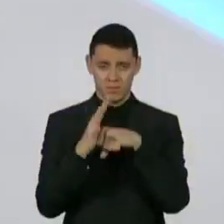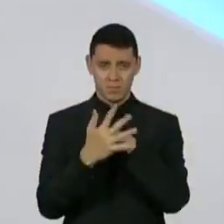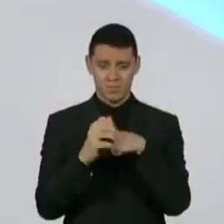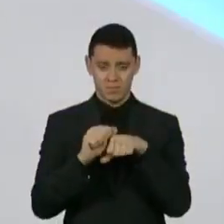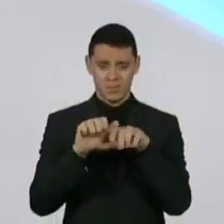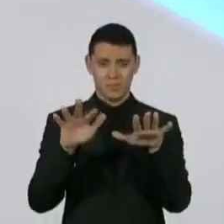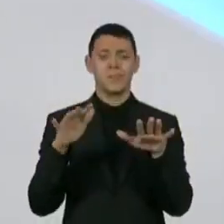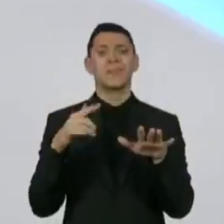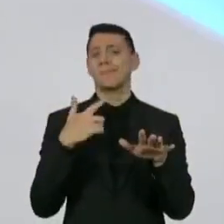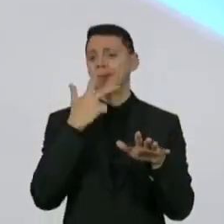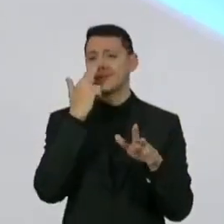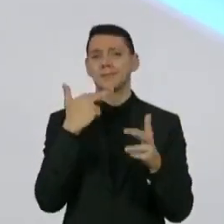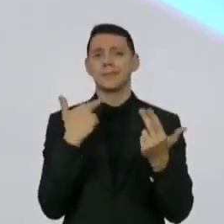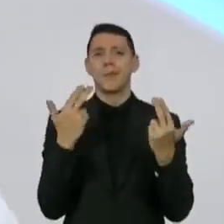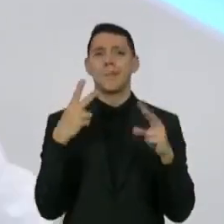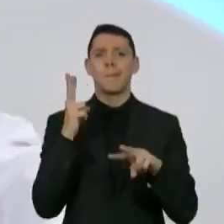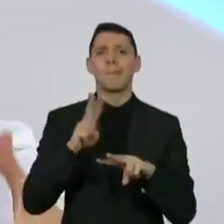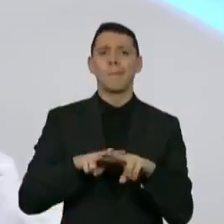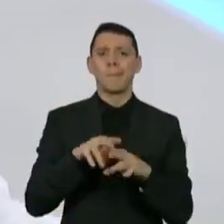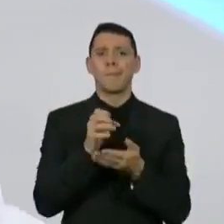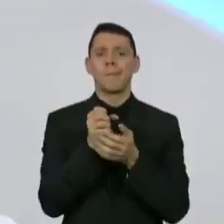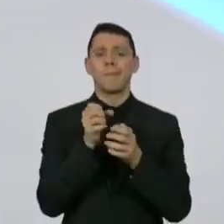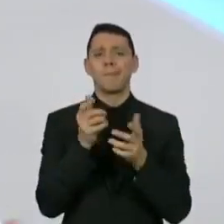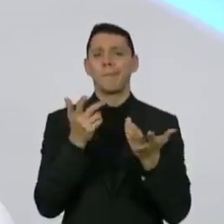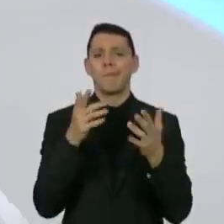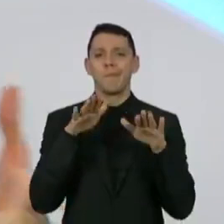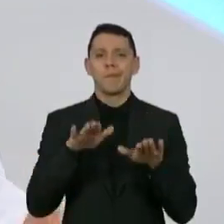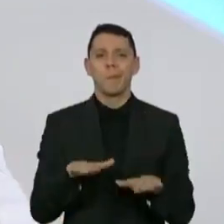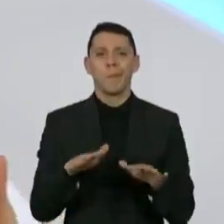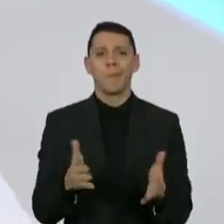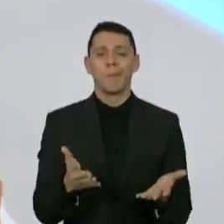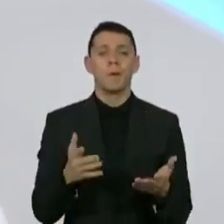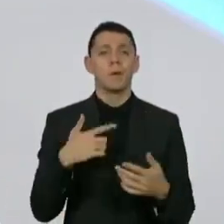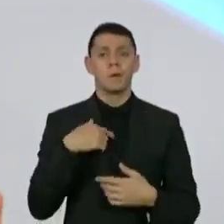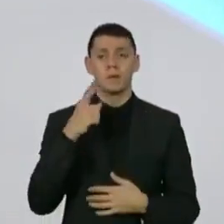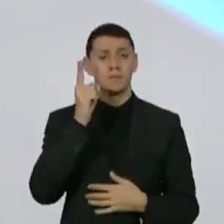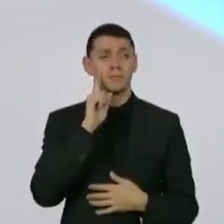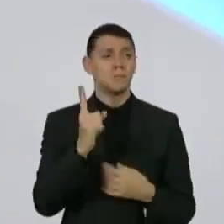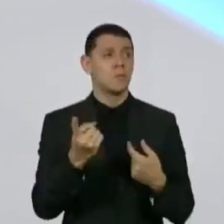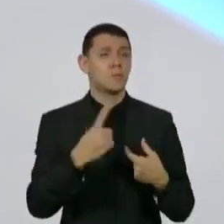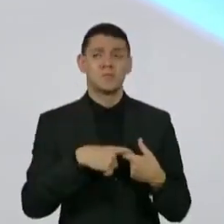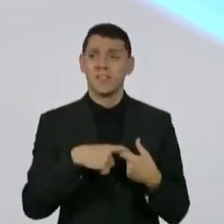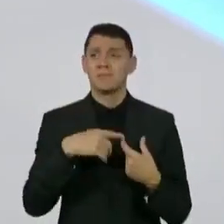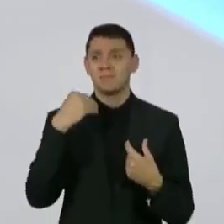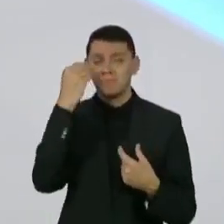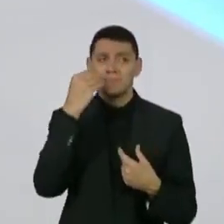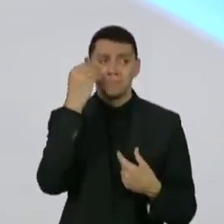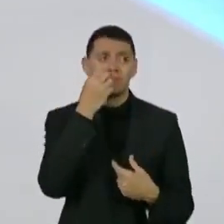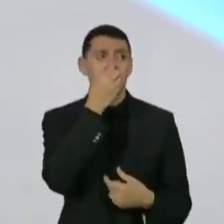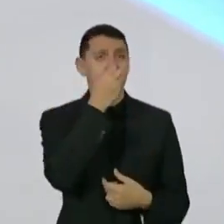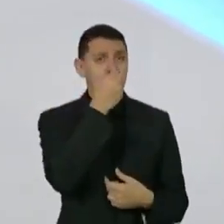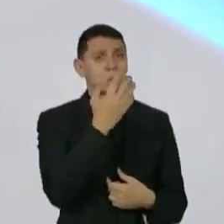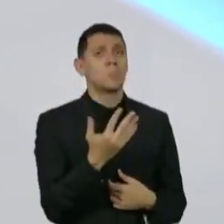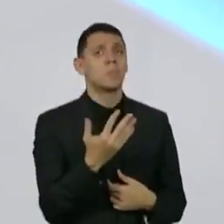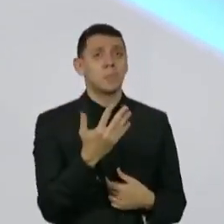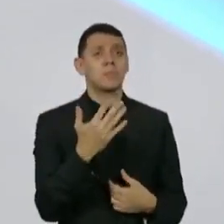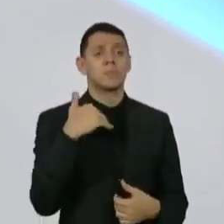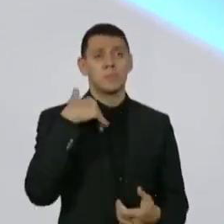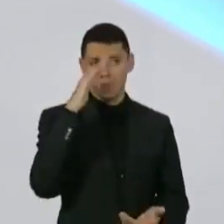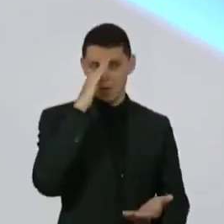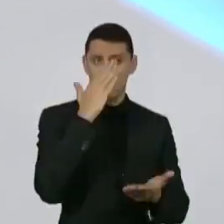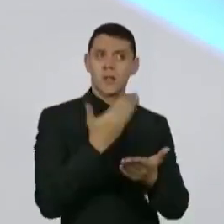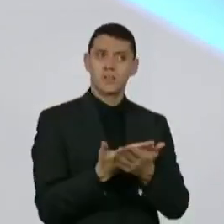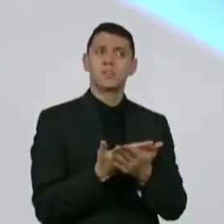preso lá, e eu não sei bem quando a gente vai voltar, está uma experiência, a experiência está boa, eu suponho que a gente vá